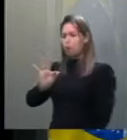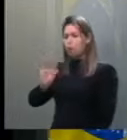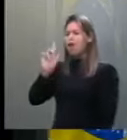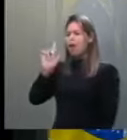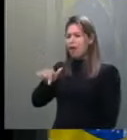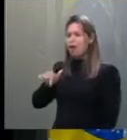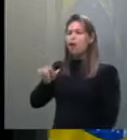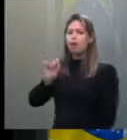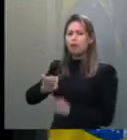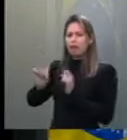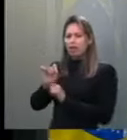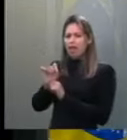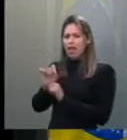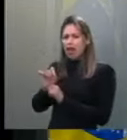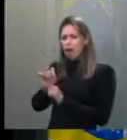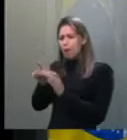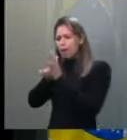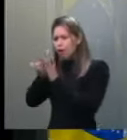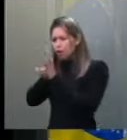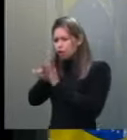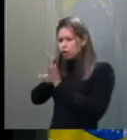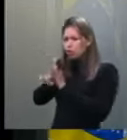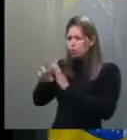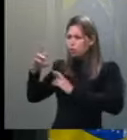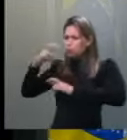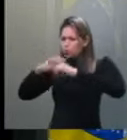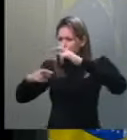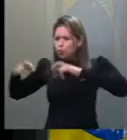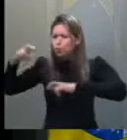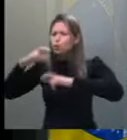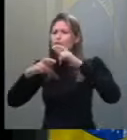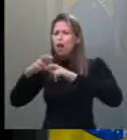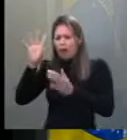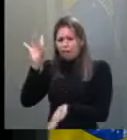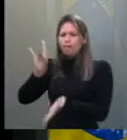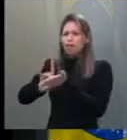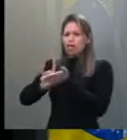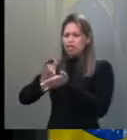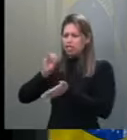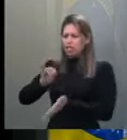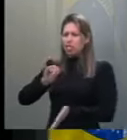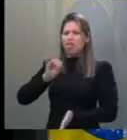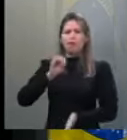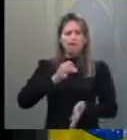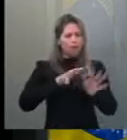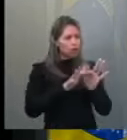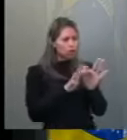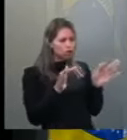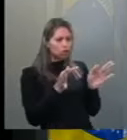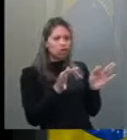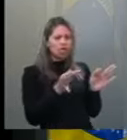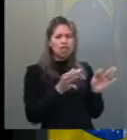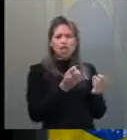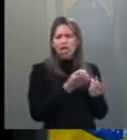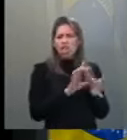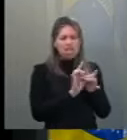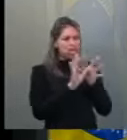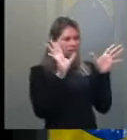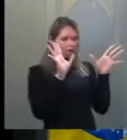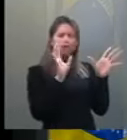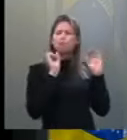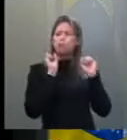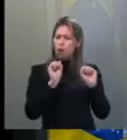com rigor. Quem foi inocente não tem nenhum problema. Libera. Agora, esse pessoal